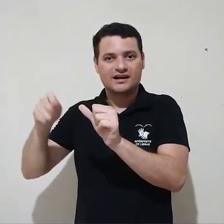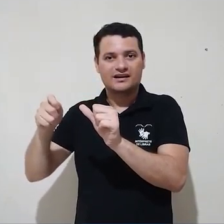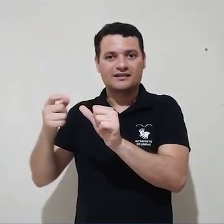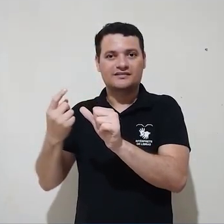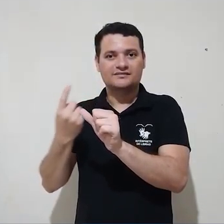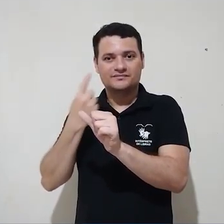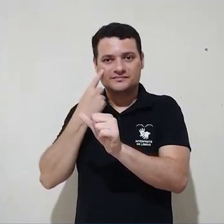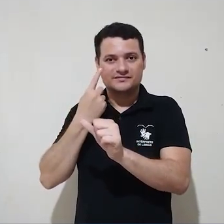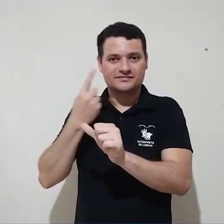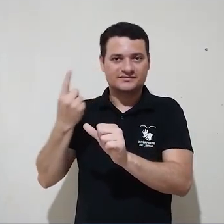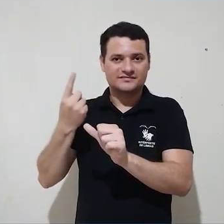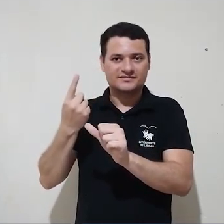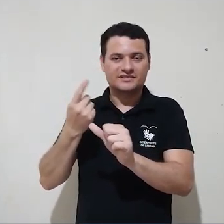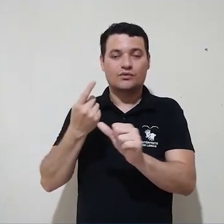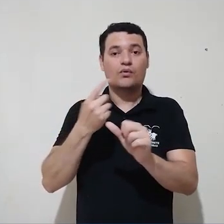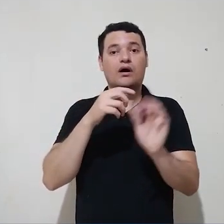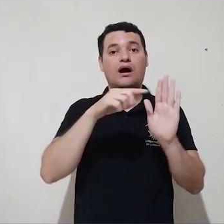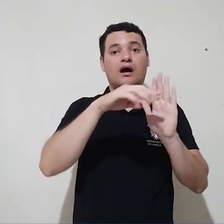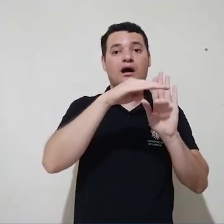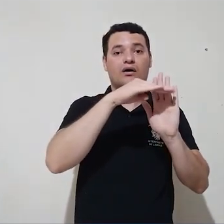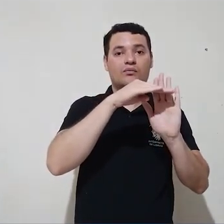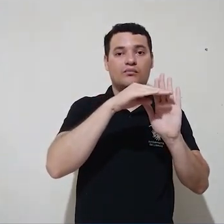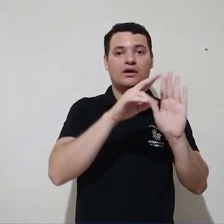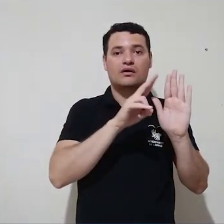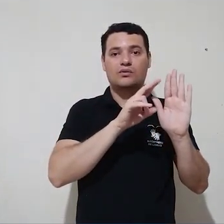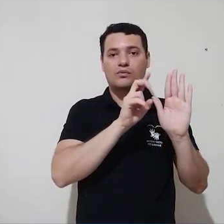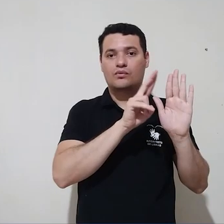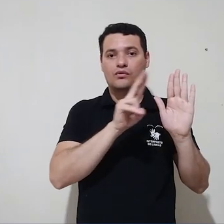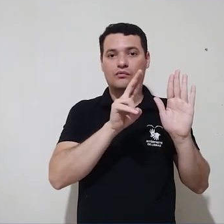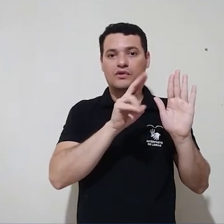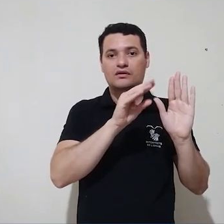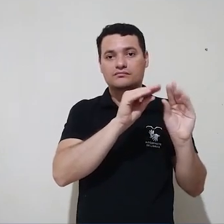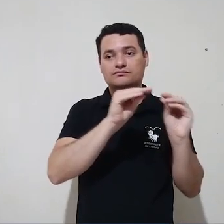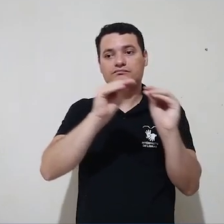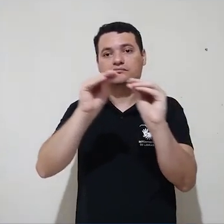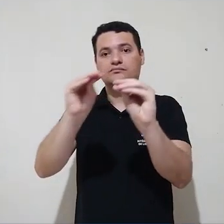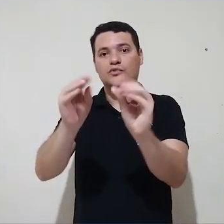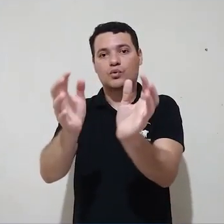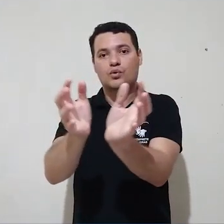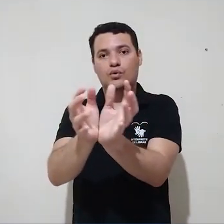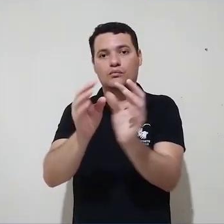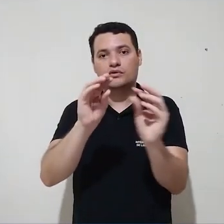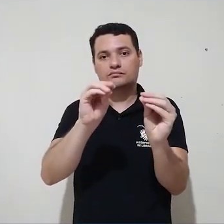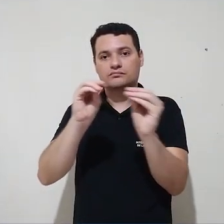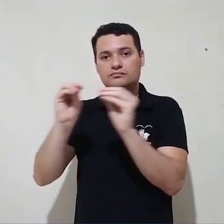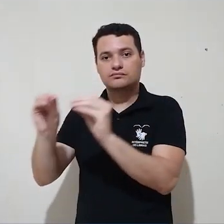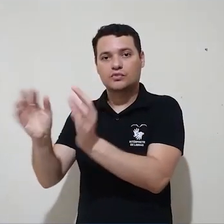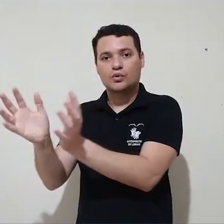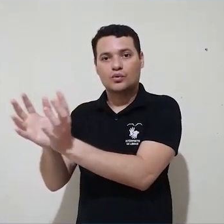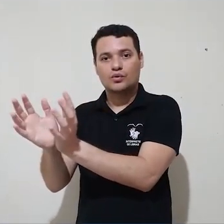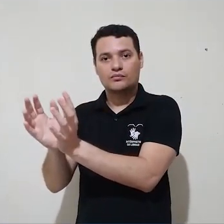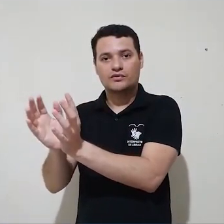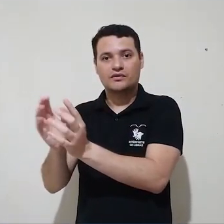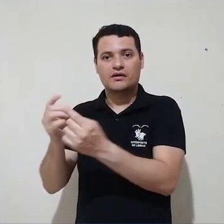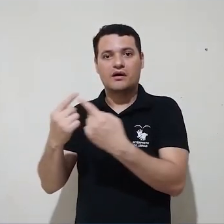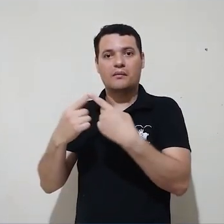de modo que agora ele participa de dois grupos. Bom, eu não quero isso, então eu vou remover.